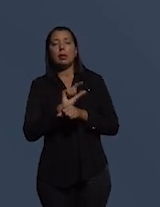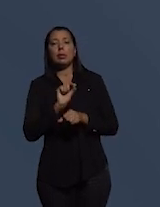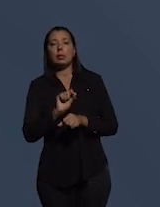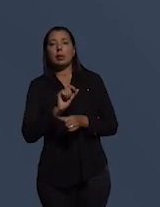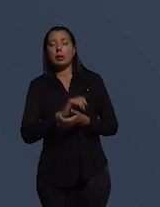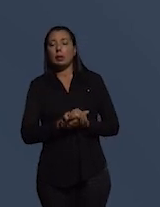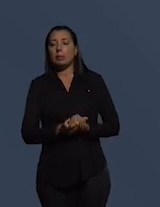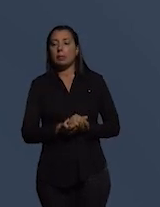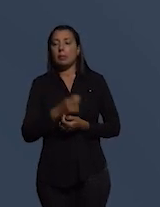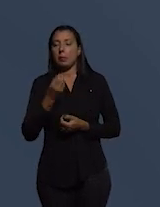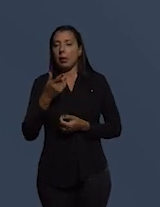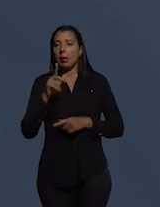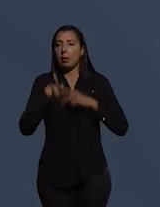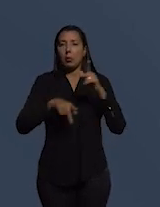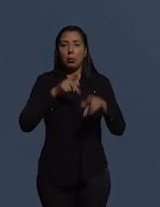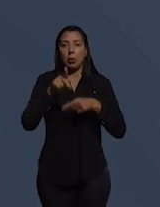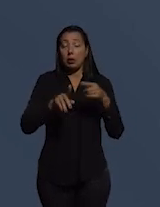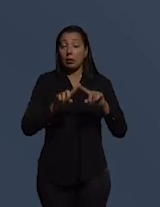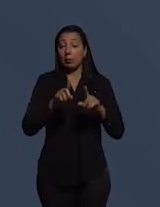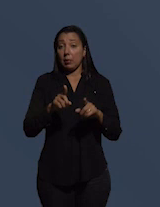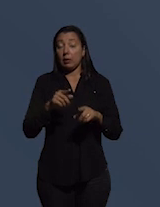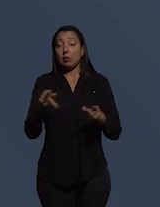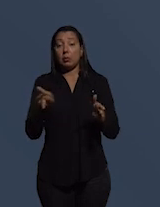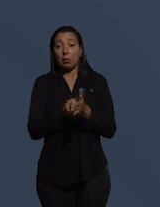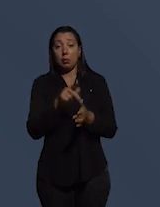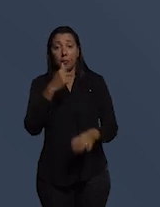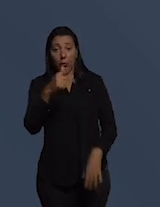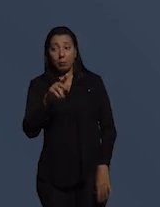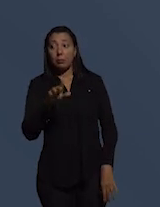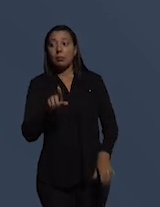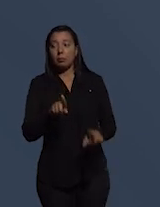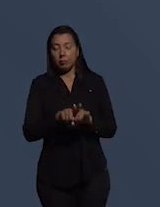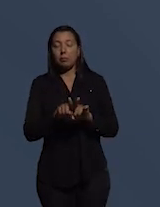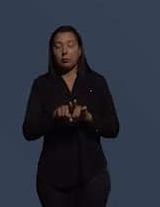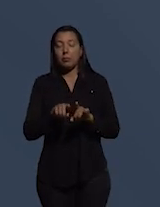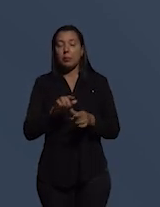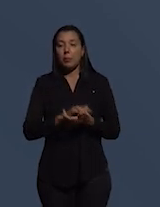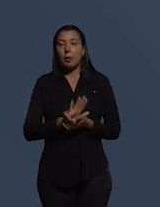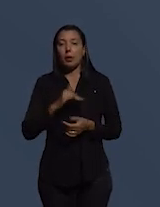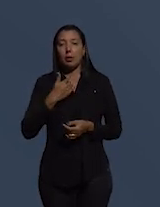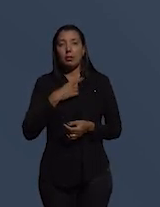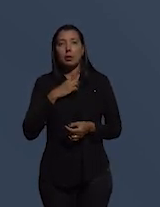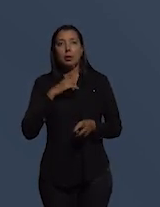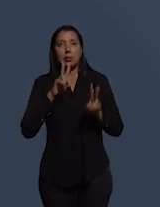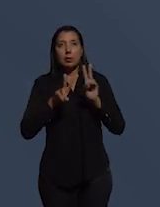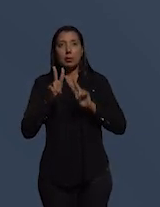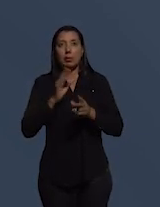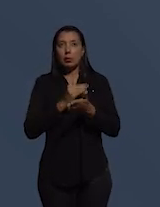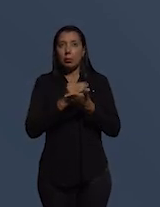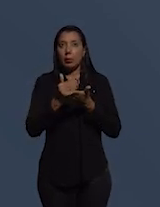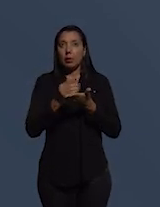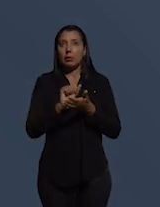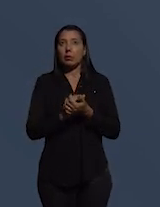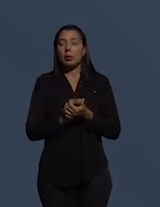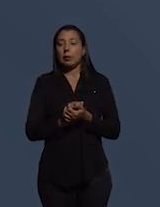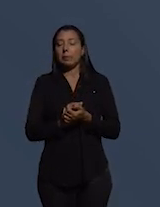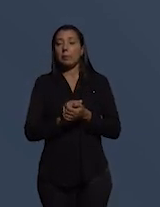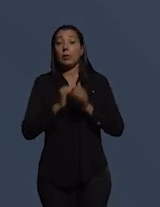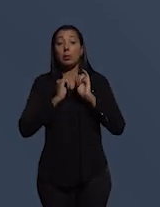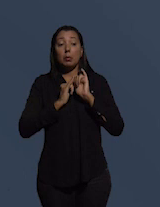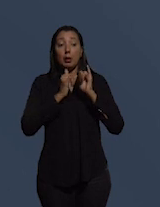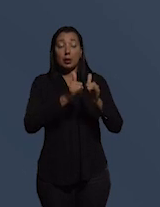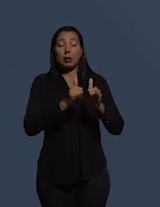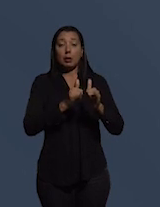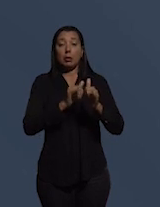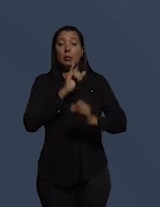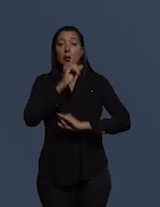para o bem do público mas para o seu próprio bem então nós fizemos essa lista que começa com uma publicação online